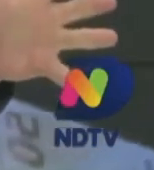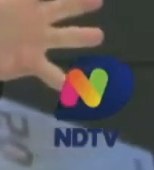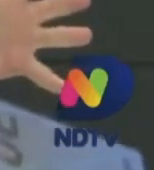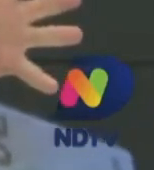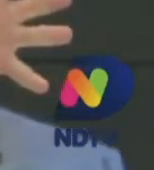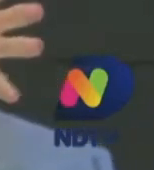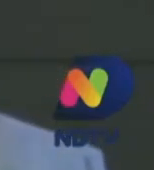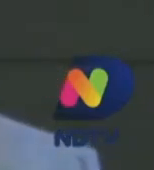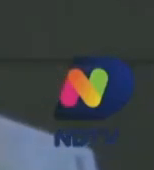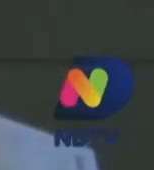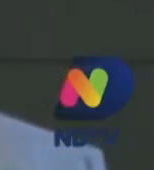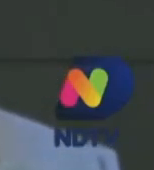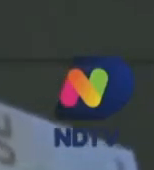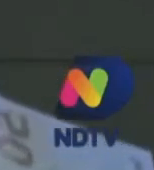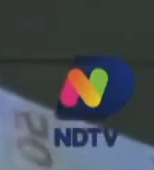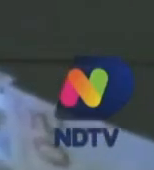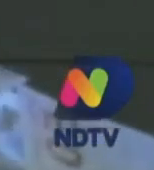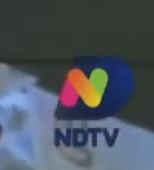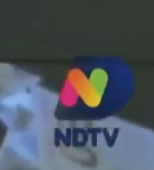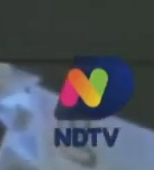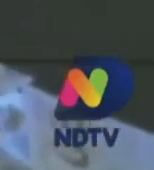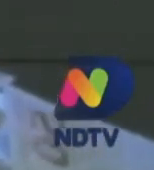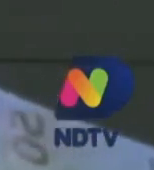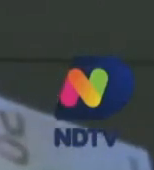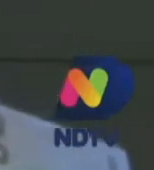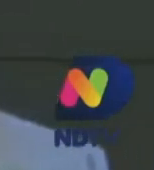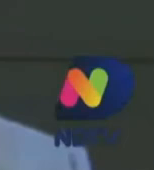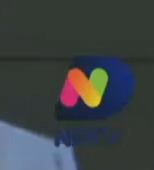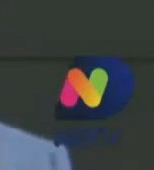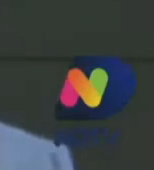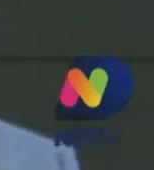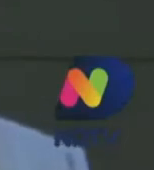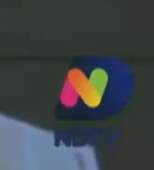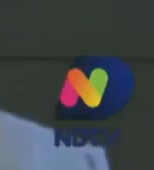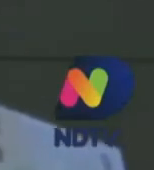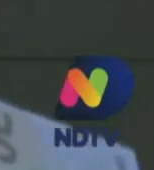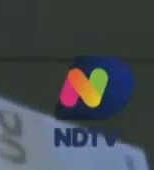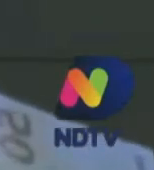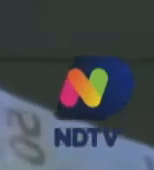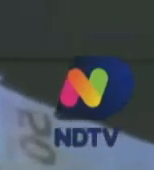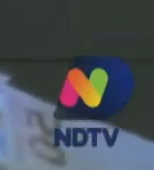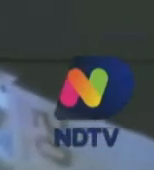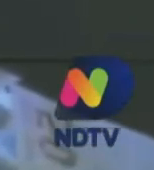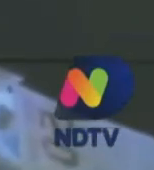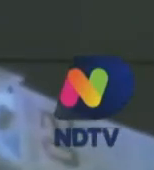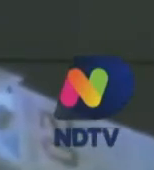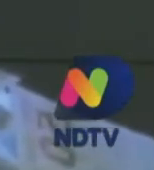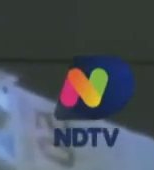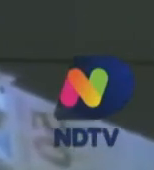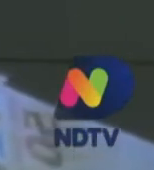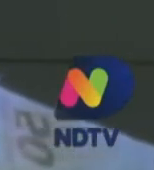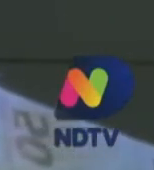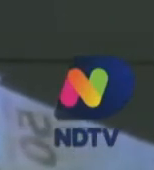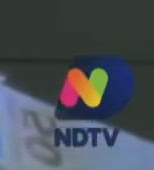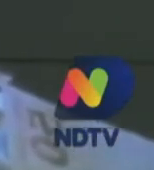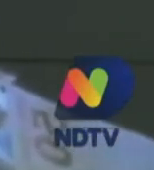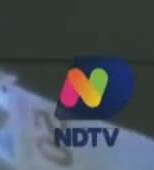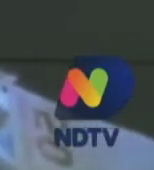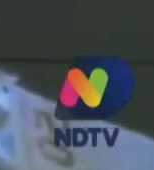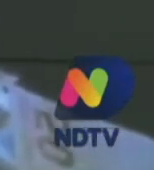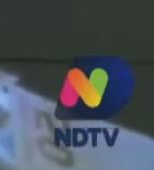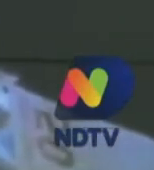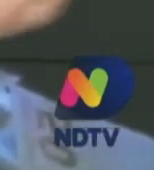função pode também ser compensado com um dia de folga para cada três dias trabalhados